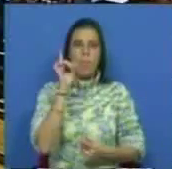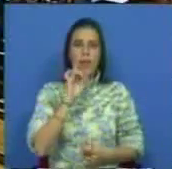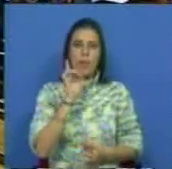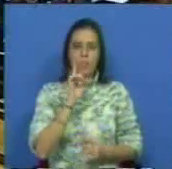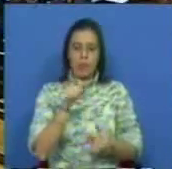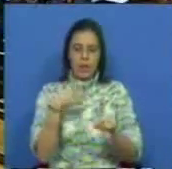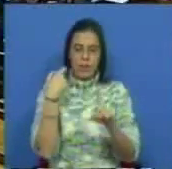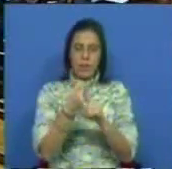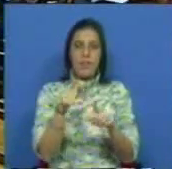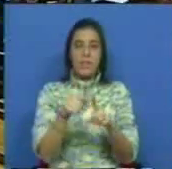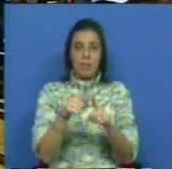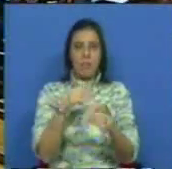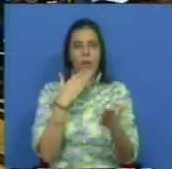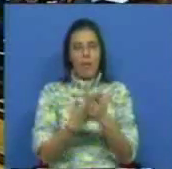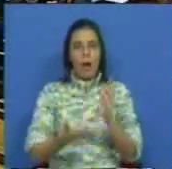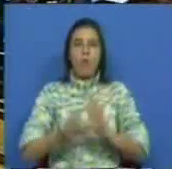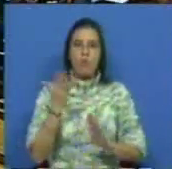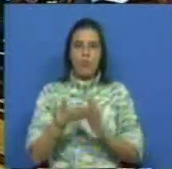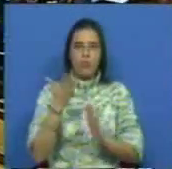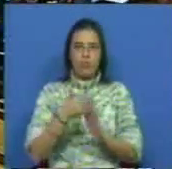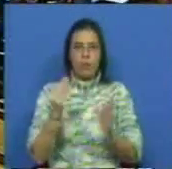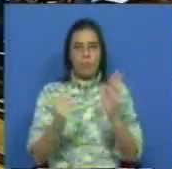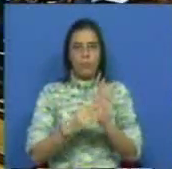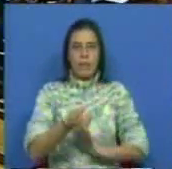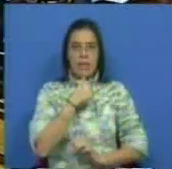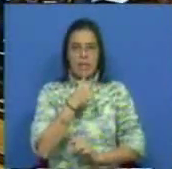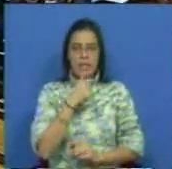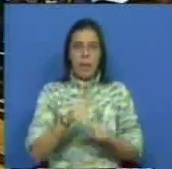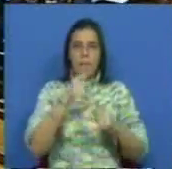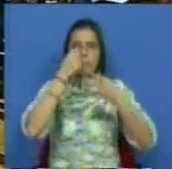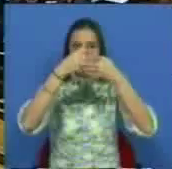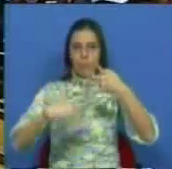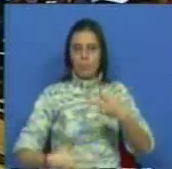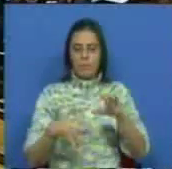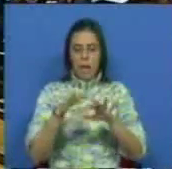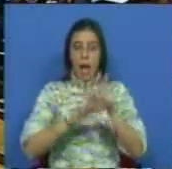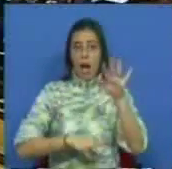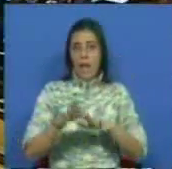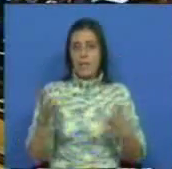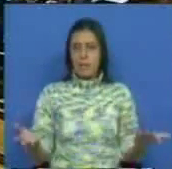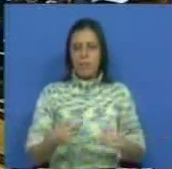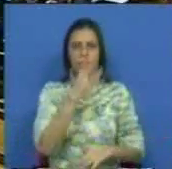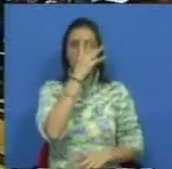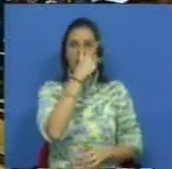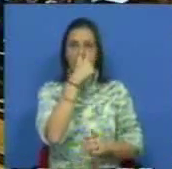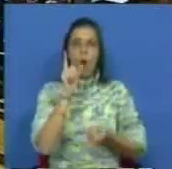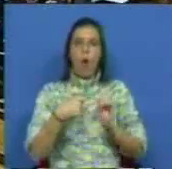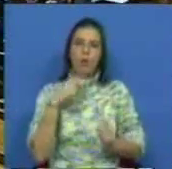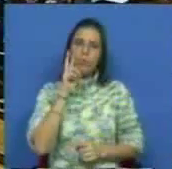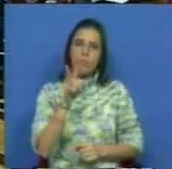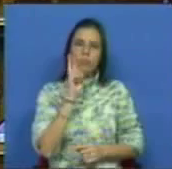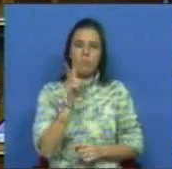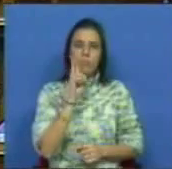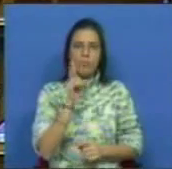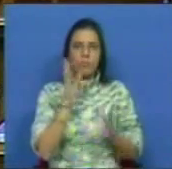da importância deste desafio é colocar a urgência na decisão e medidas para a ação. Infelizmente aquilo que temos